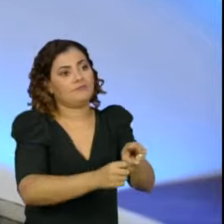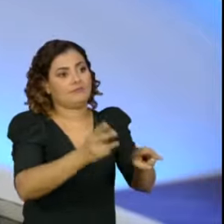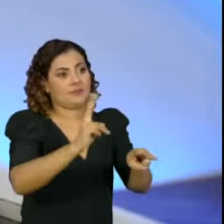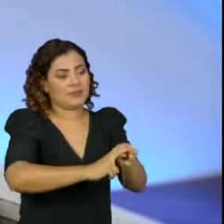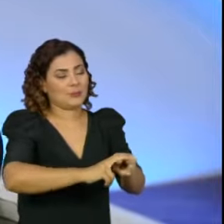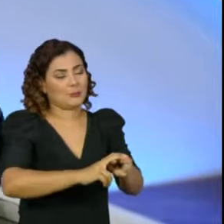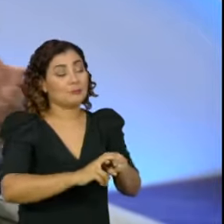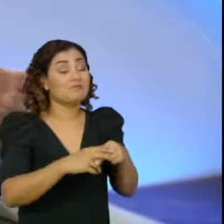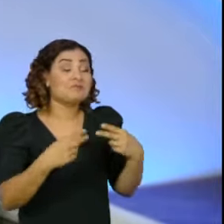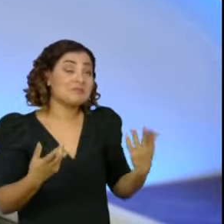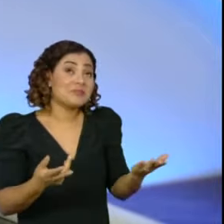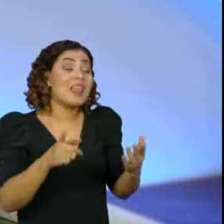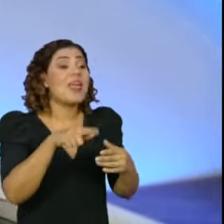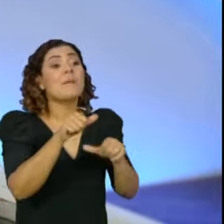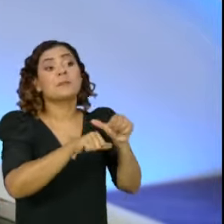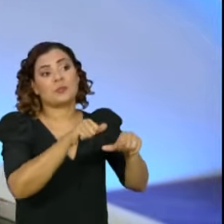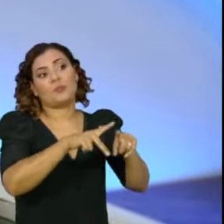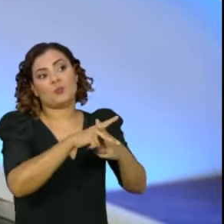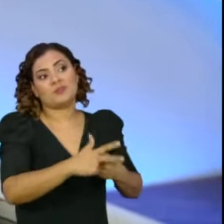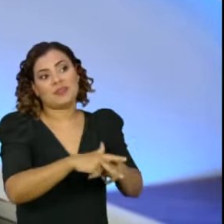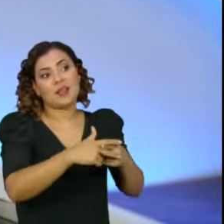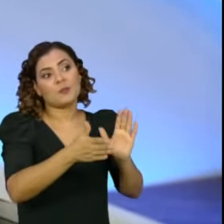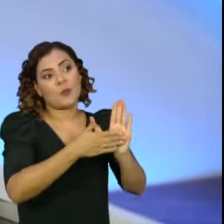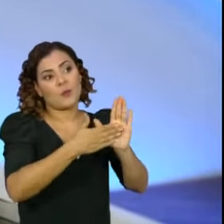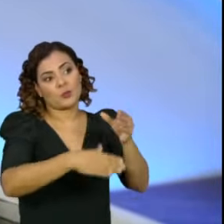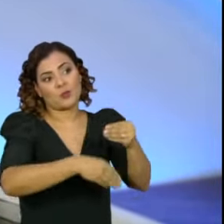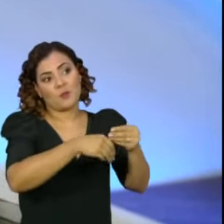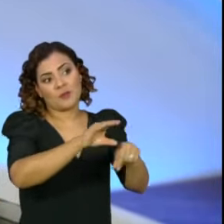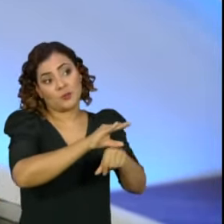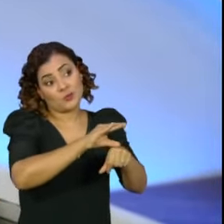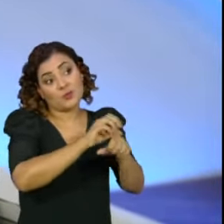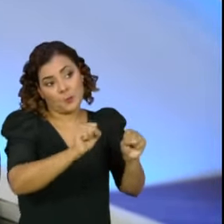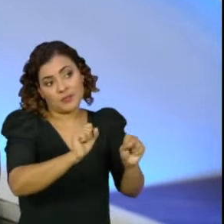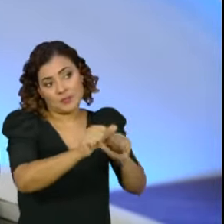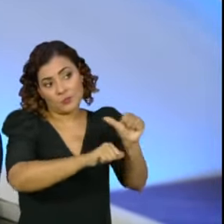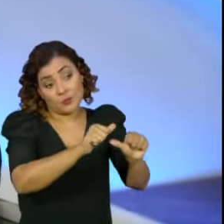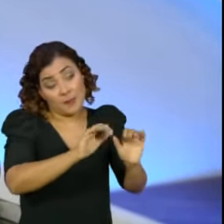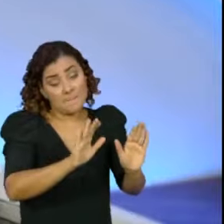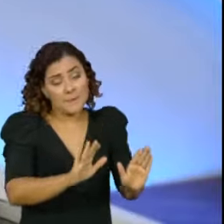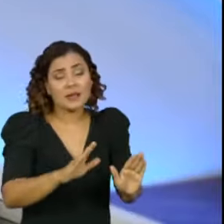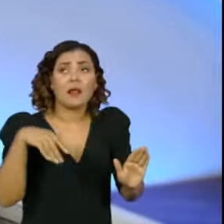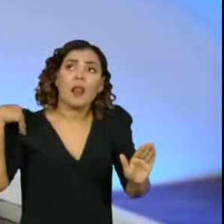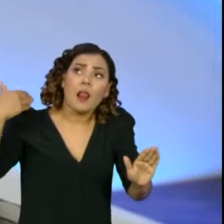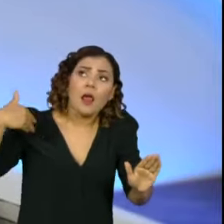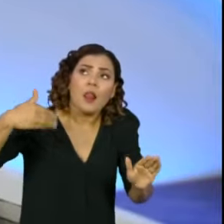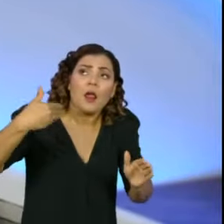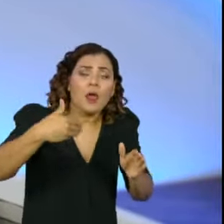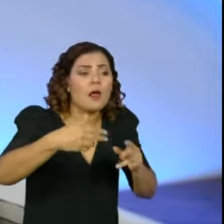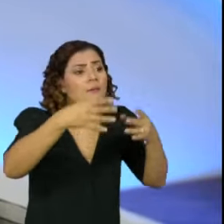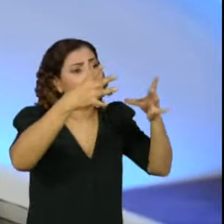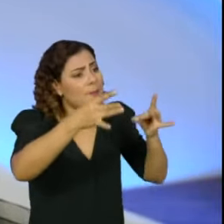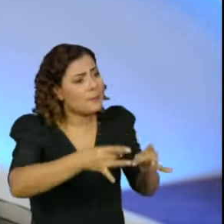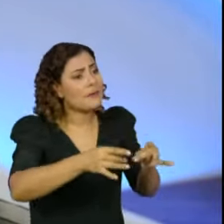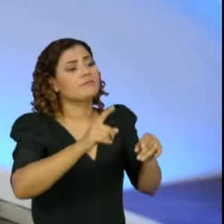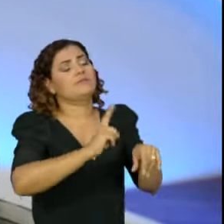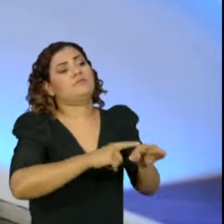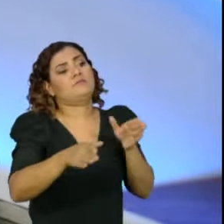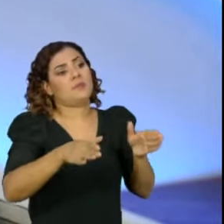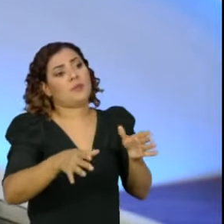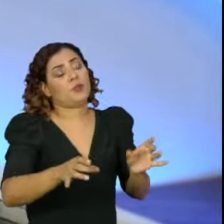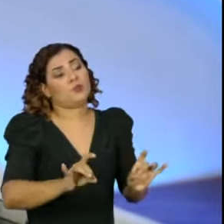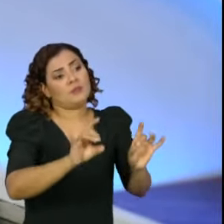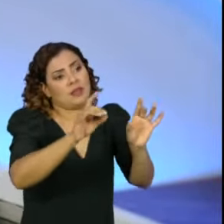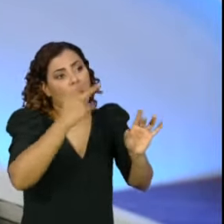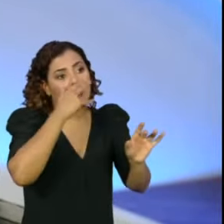condenação, que também é algo que precisa ser corrigido na proposta de emenda à Constituição. Mas tudo isso será apreciado no momento oportuno